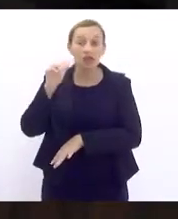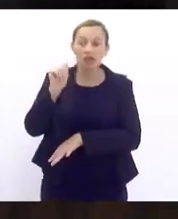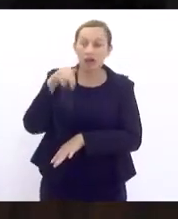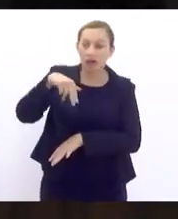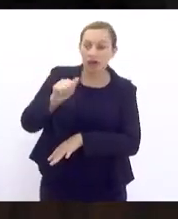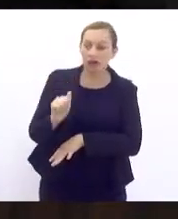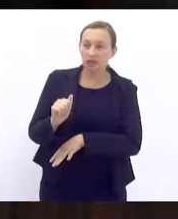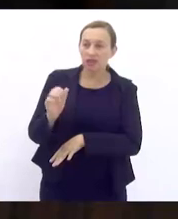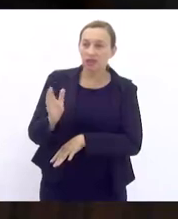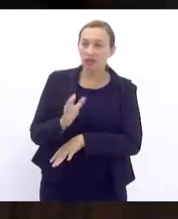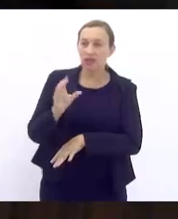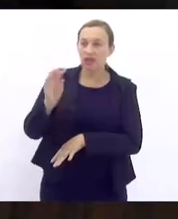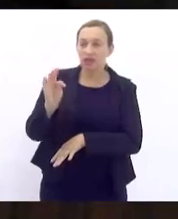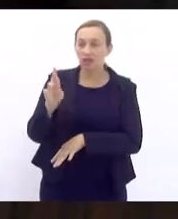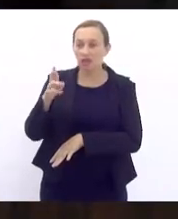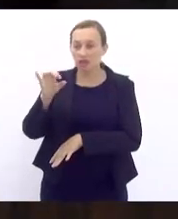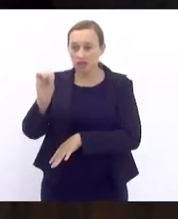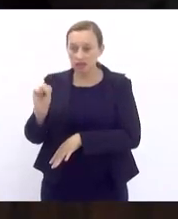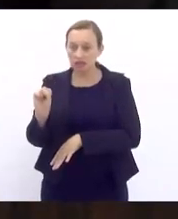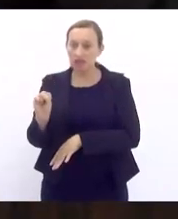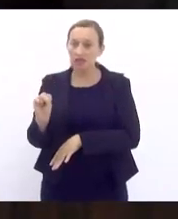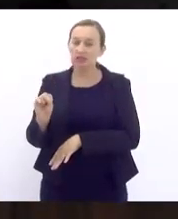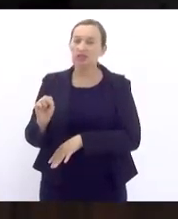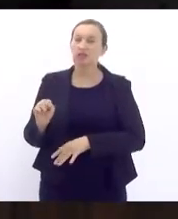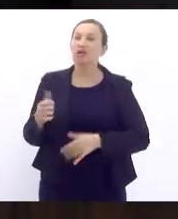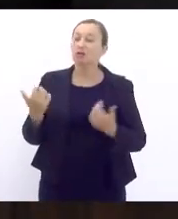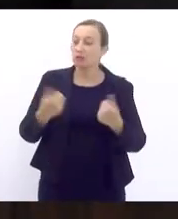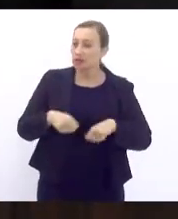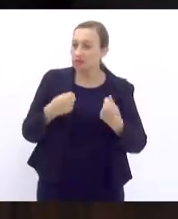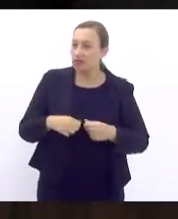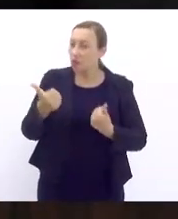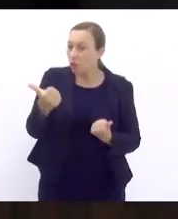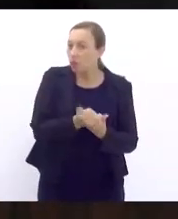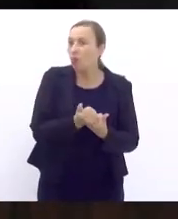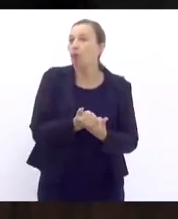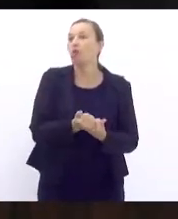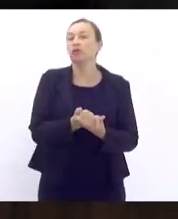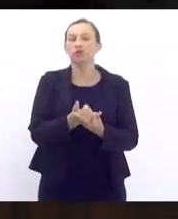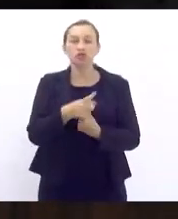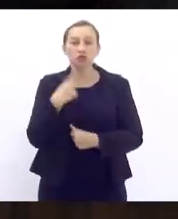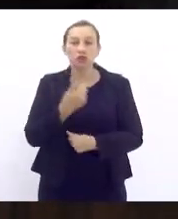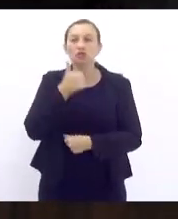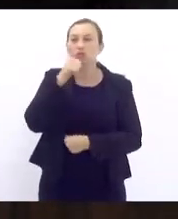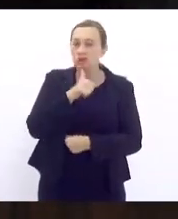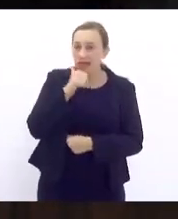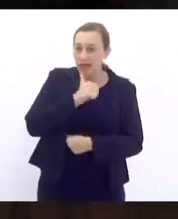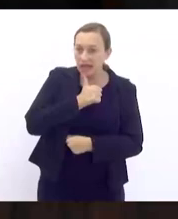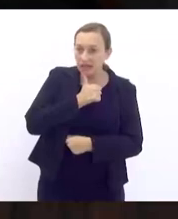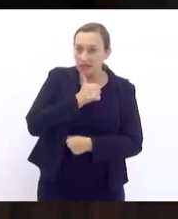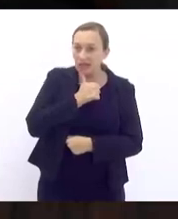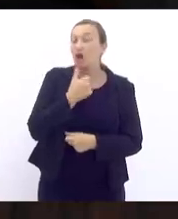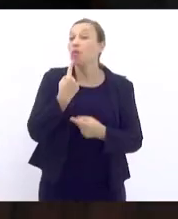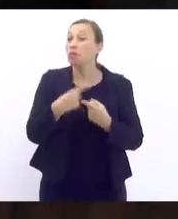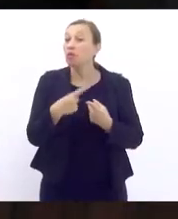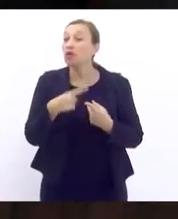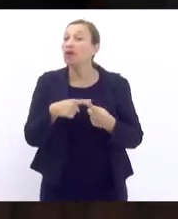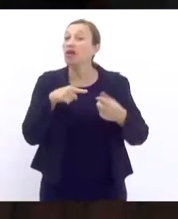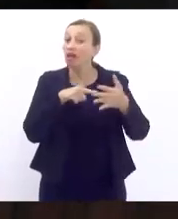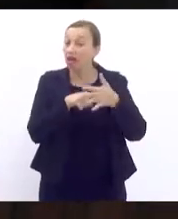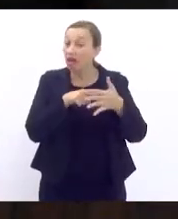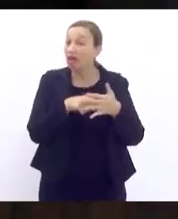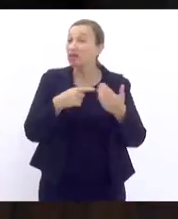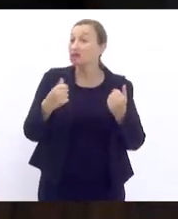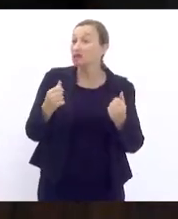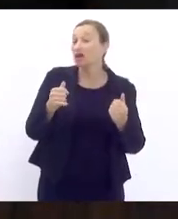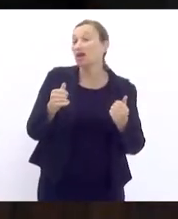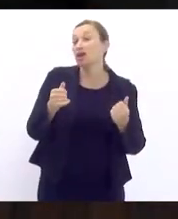Cris Gêmeas. Inclusive, nós precisamos aí dar um apoio, nós, mulheres, à bancada, porque ela está sofrendo